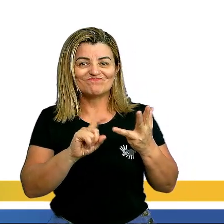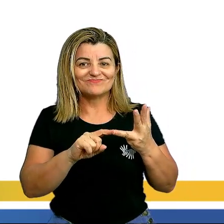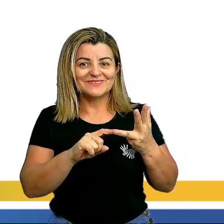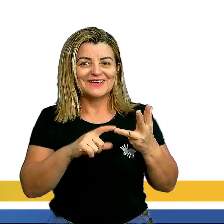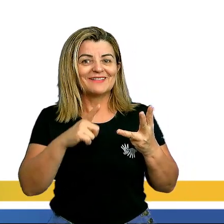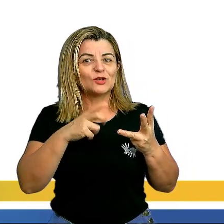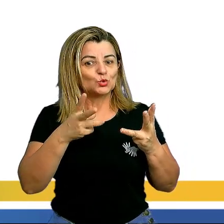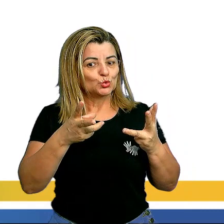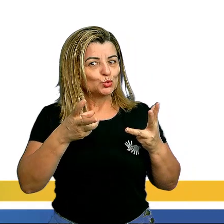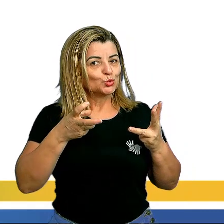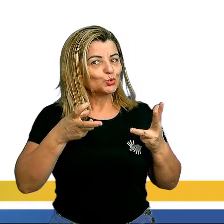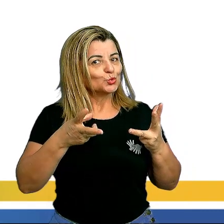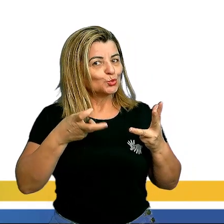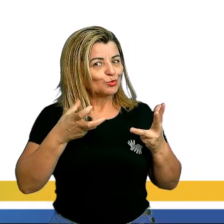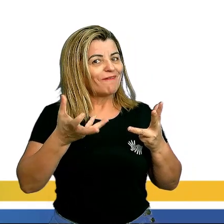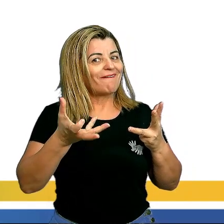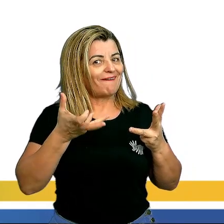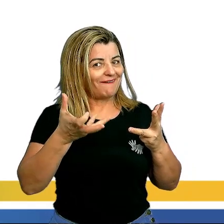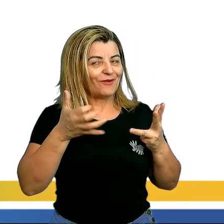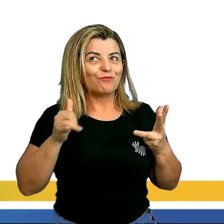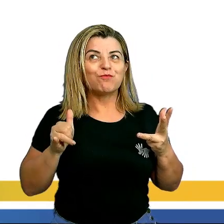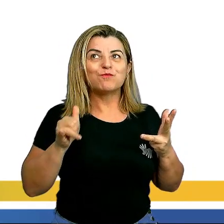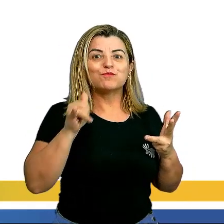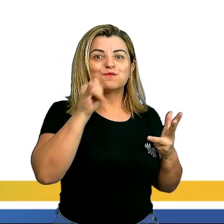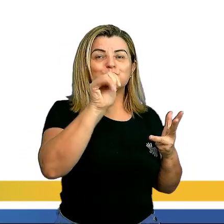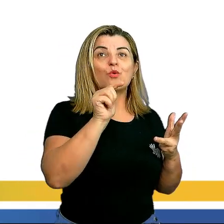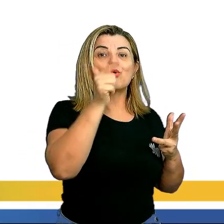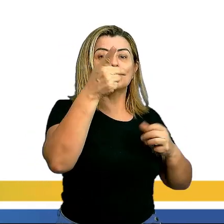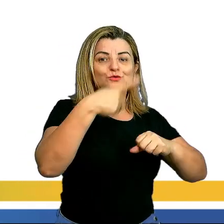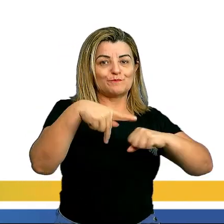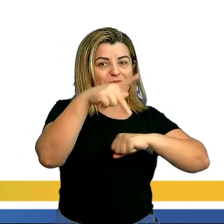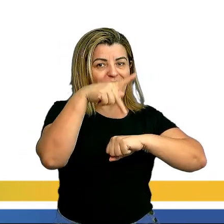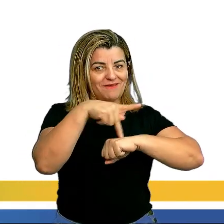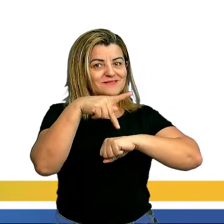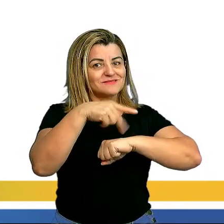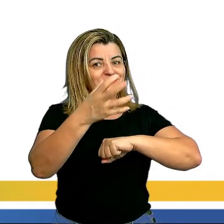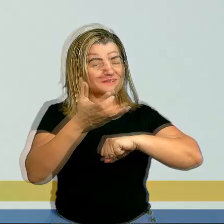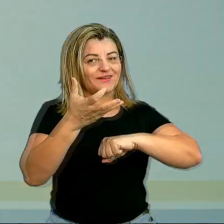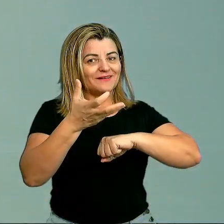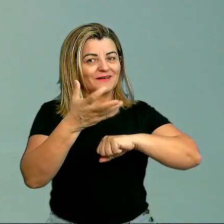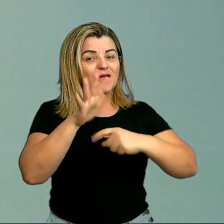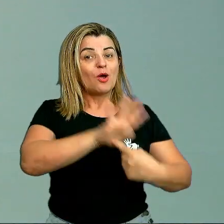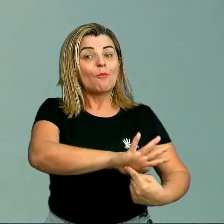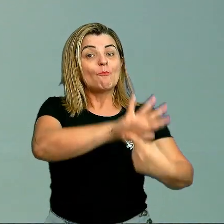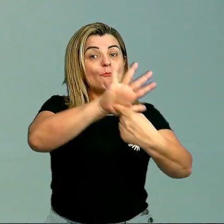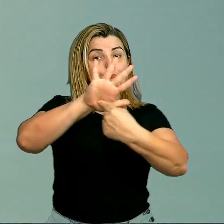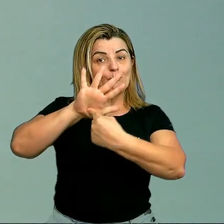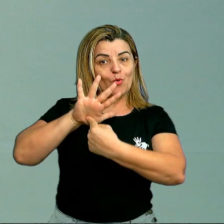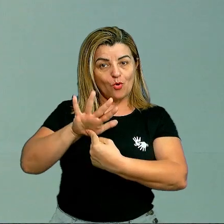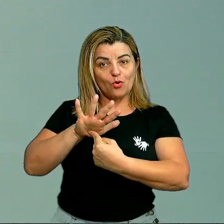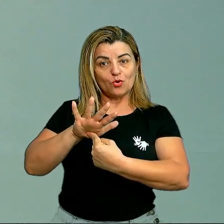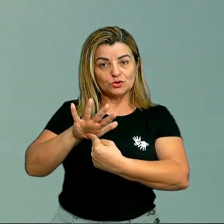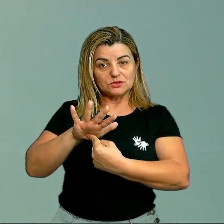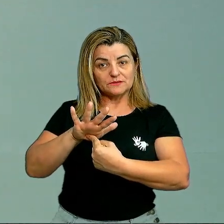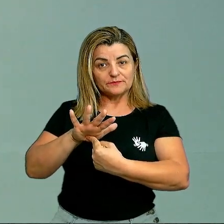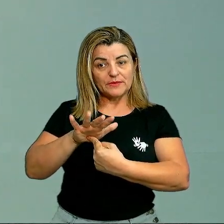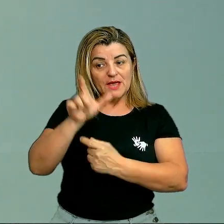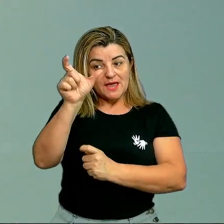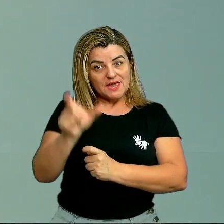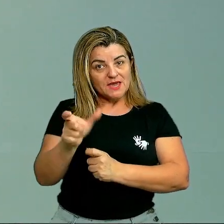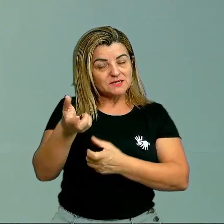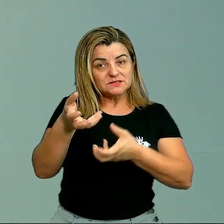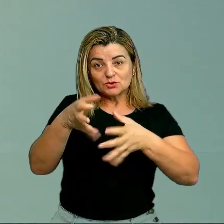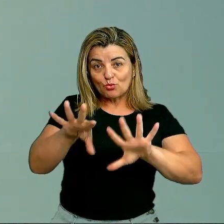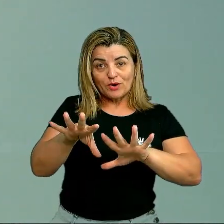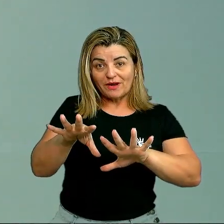Interesse em viajar para o exterior. Então isso mostra que ele não tem interesse em